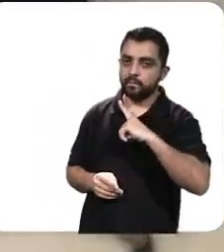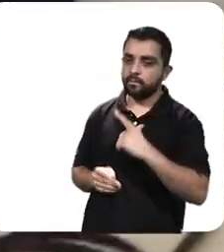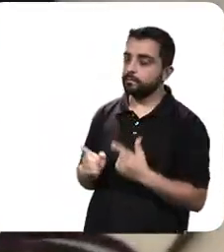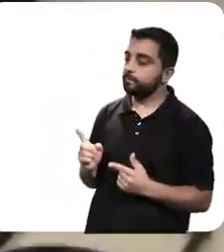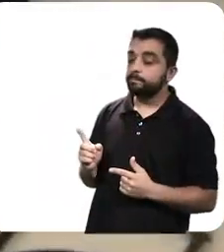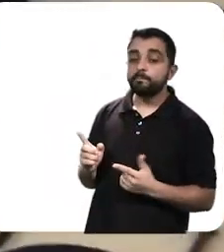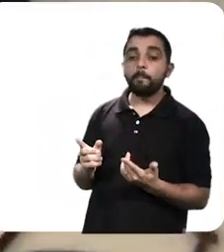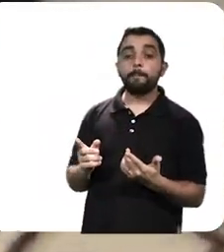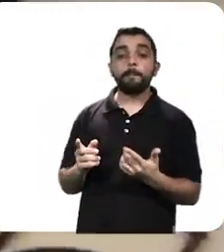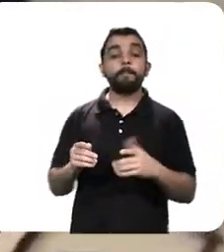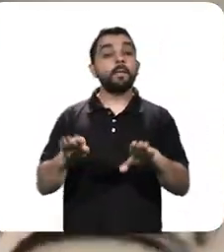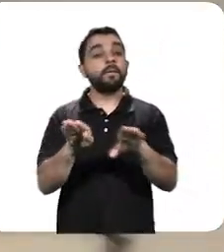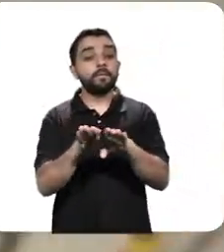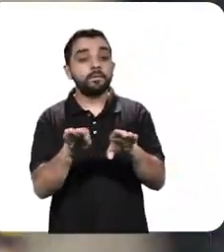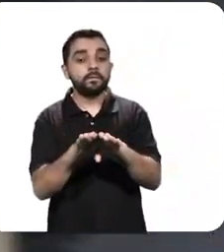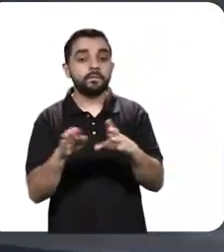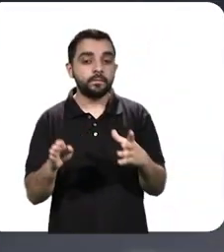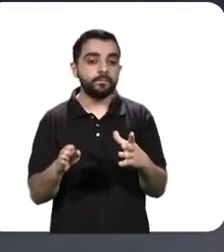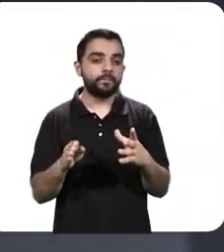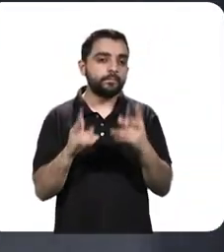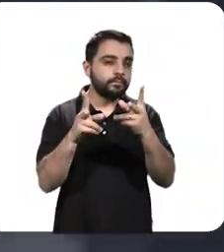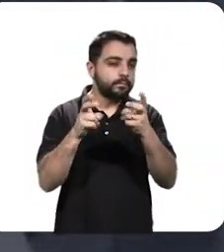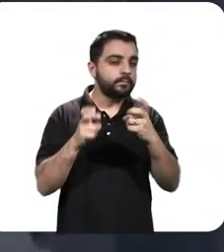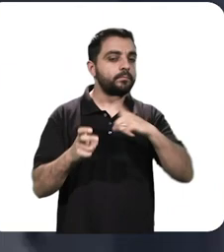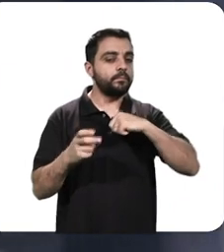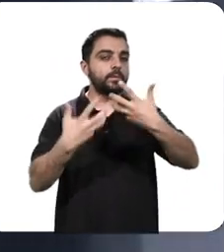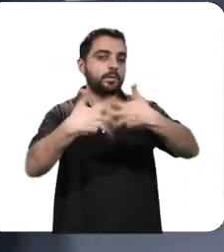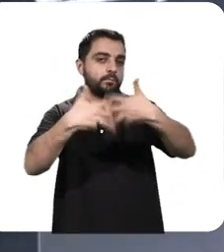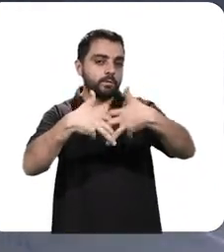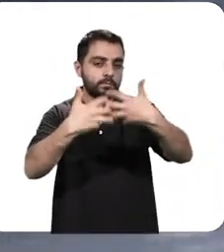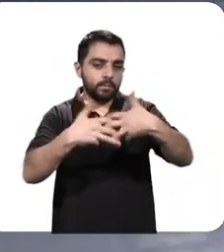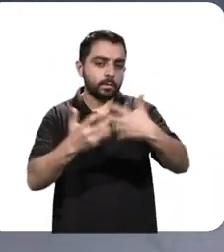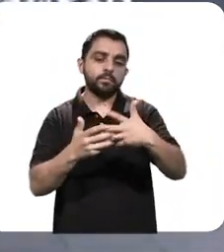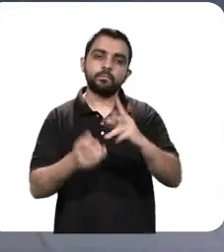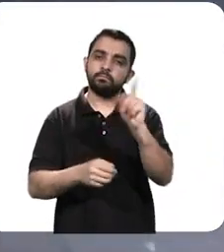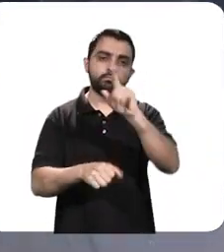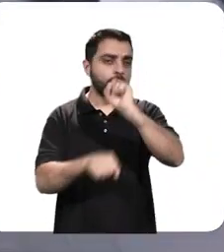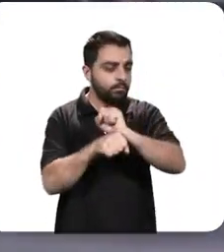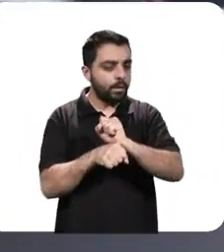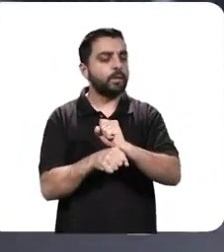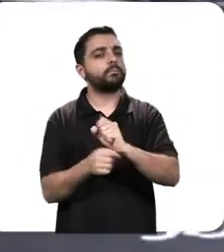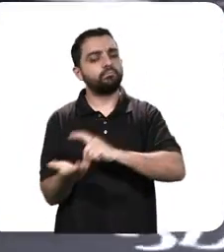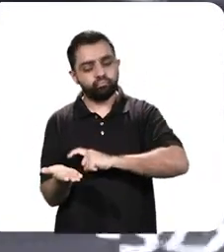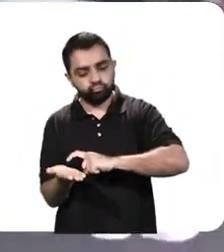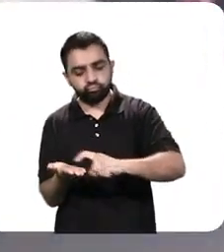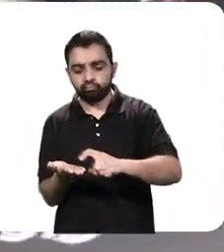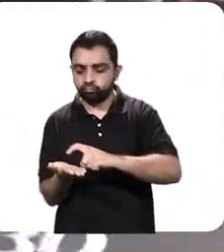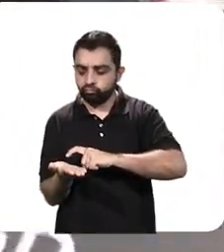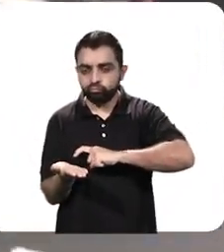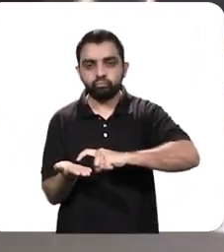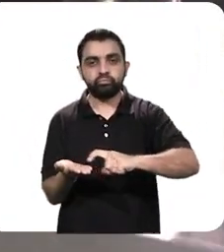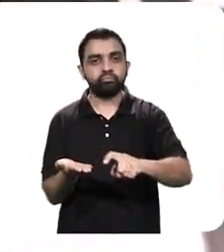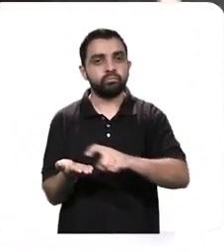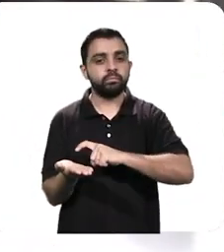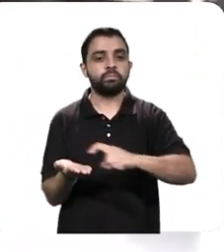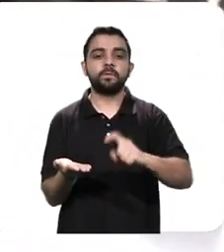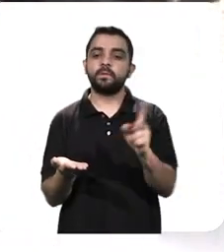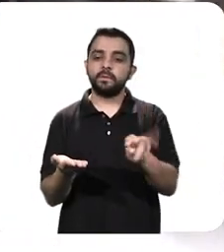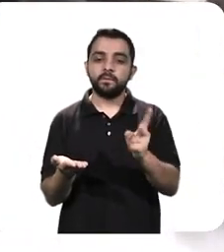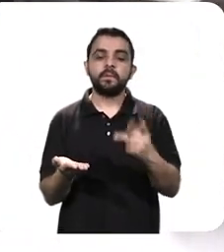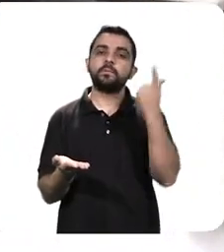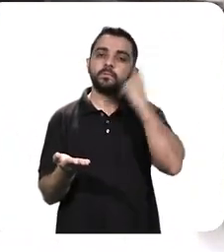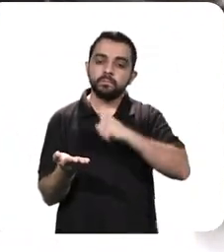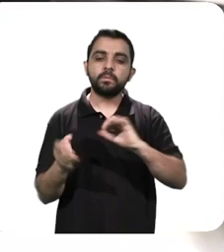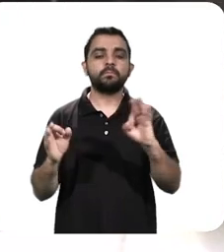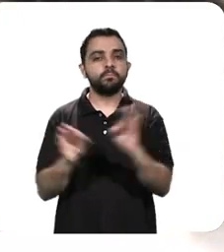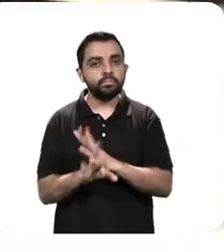aqui, como vocês podem observar, e aqui como vocês podem ver as impressoras estão funcionando o tempo todo,